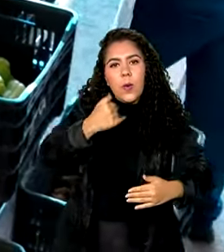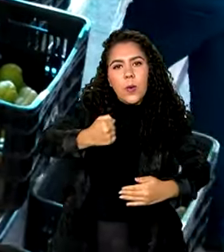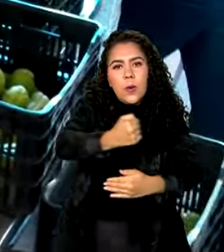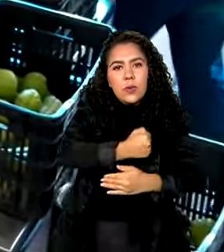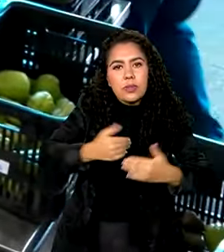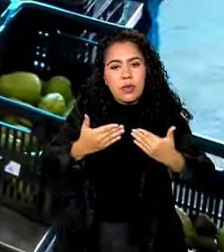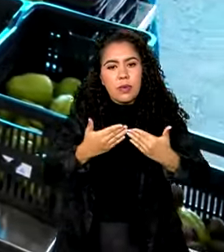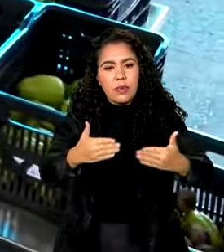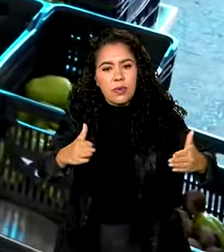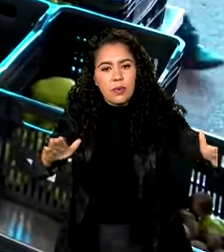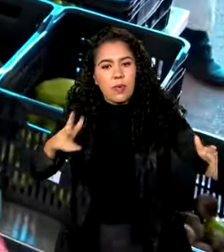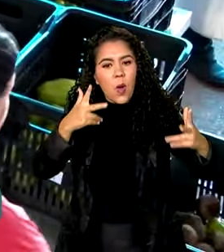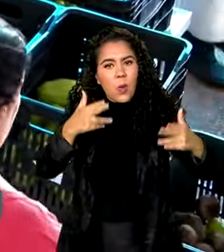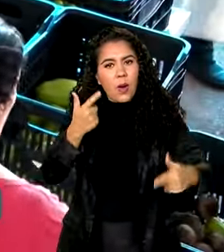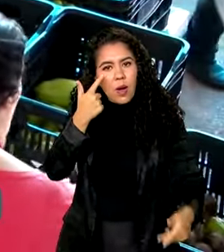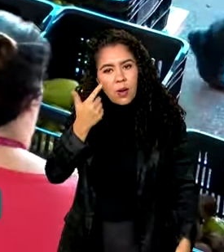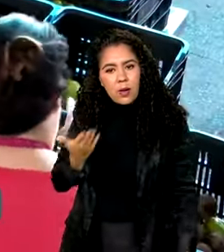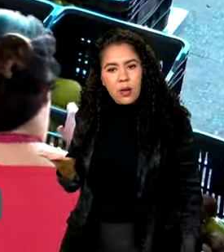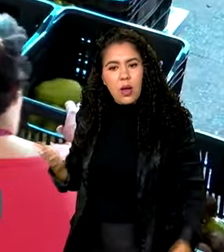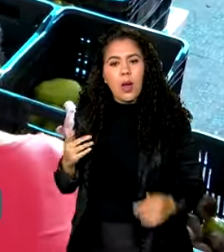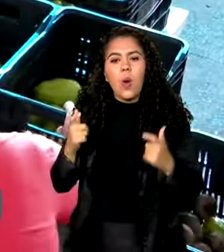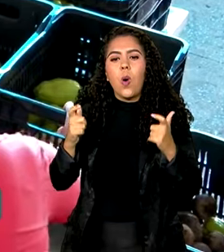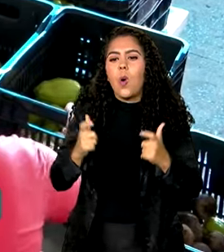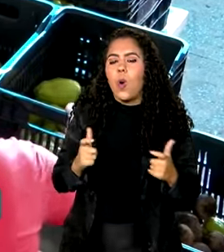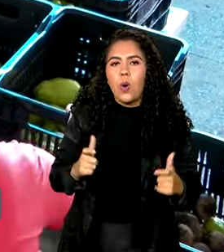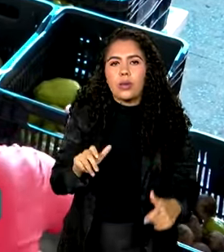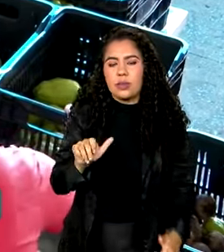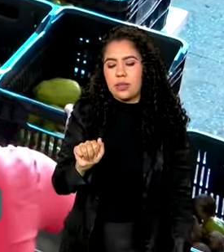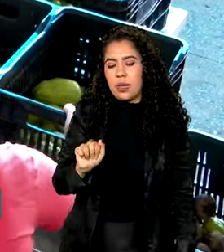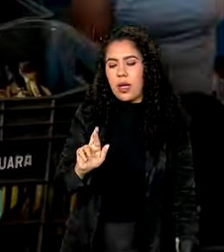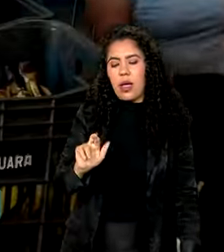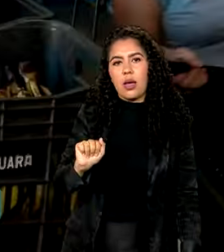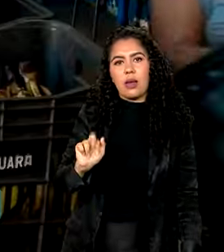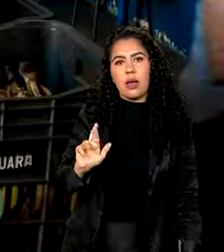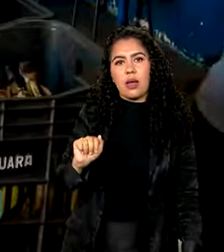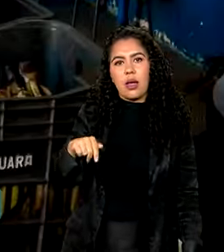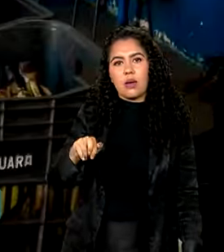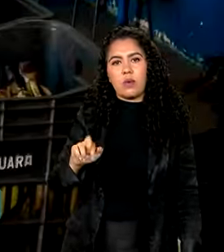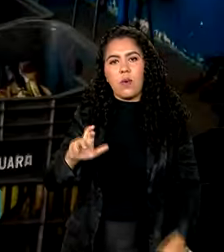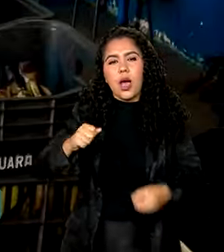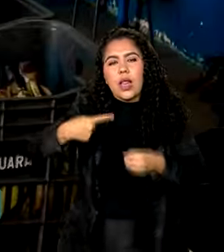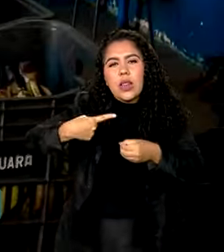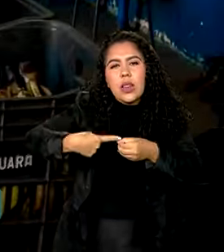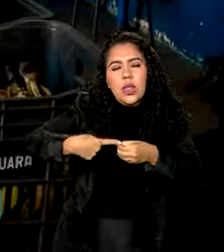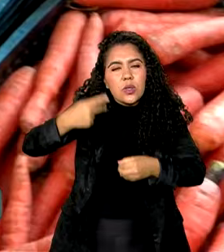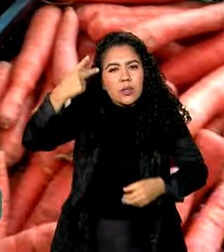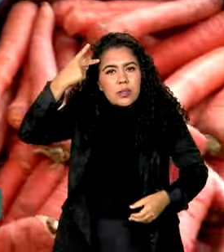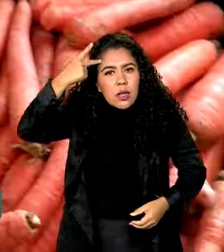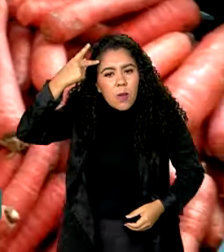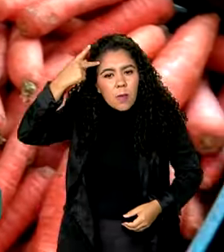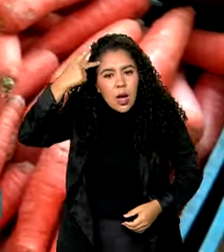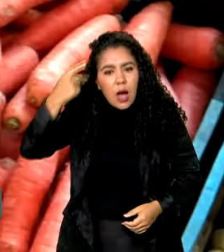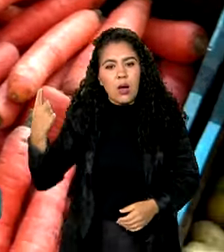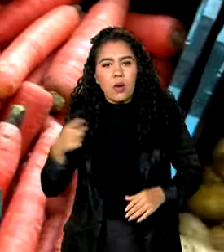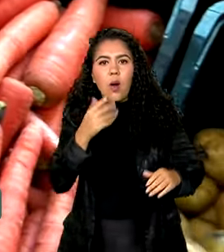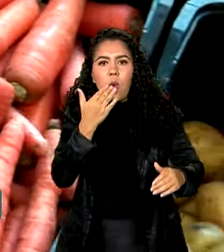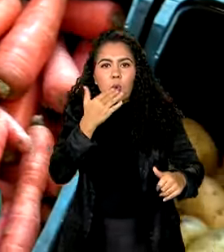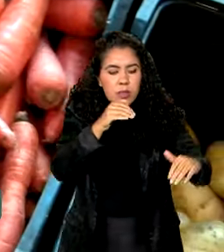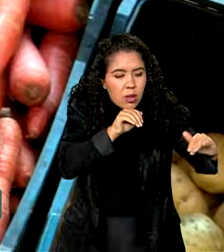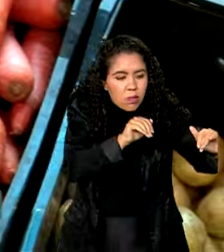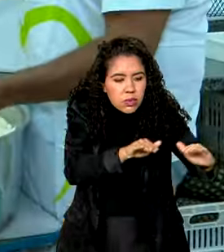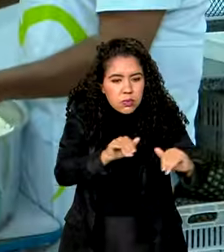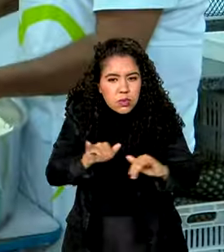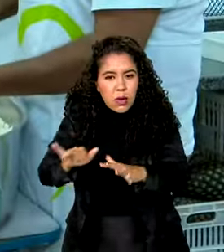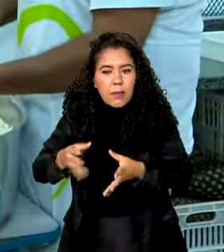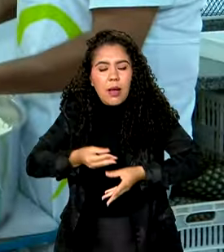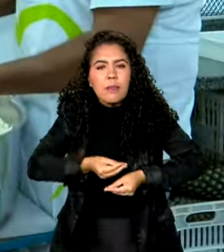como este, que fica em Araraquara, no interior de São Paulo. A comida armazenada aqui é distribuída para a população